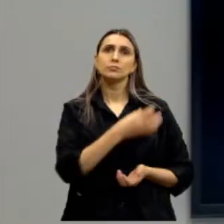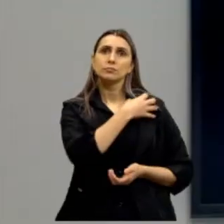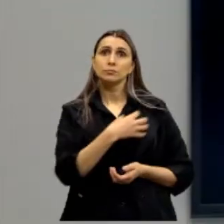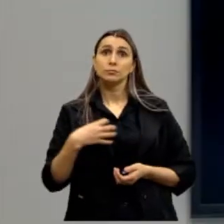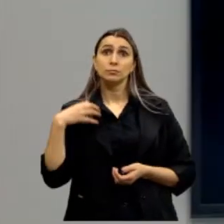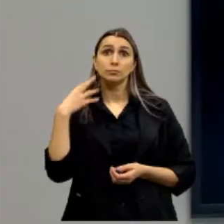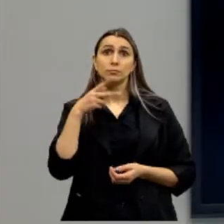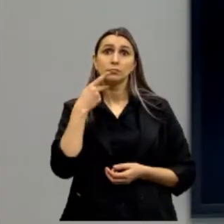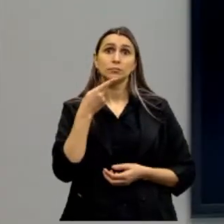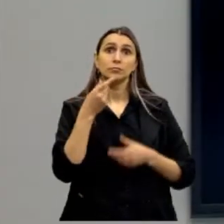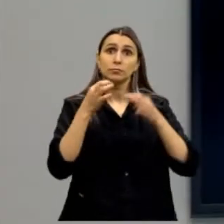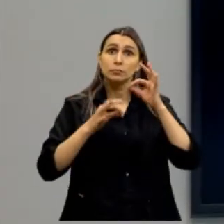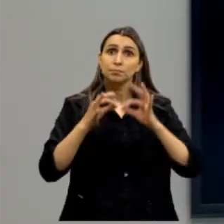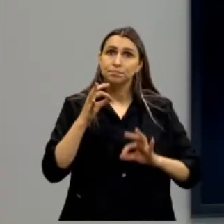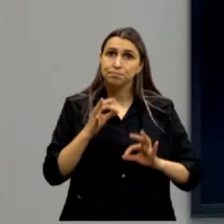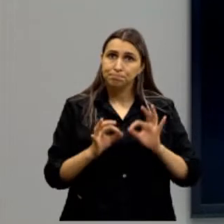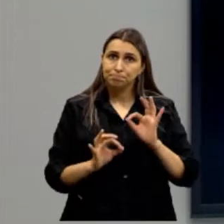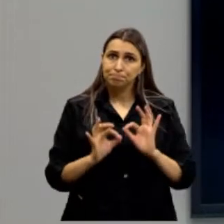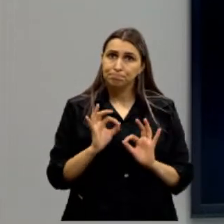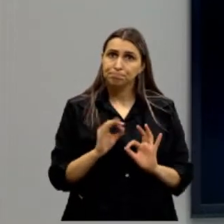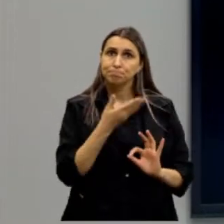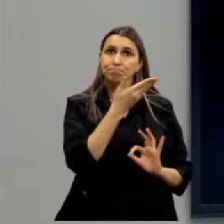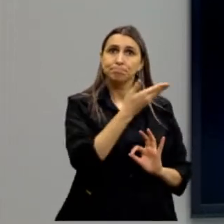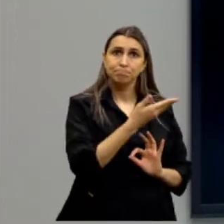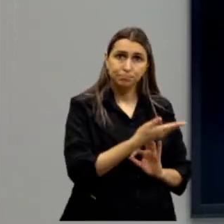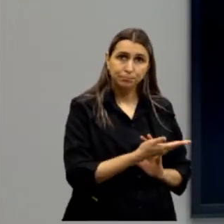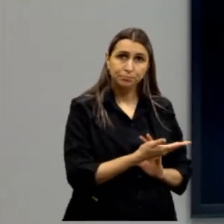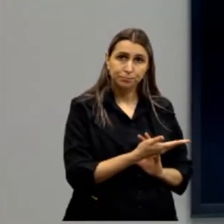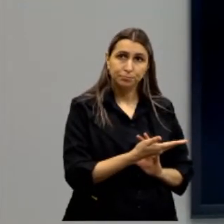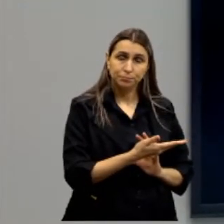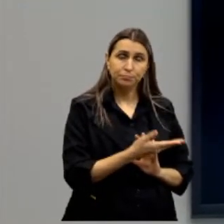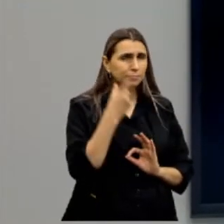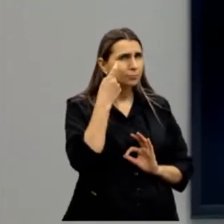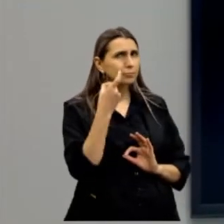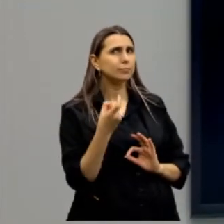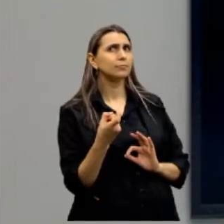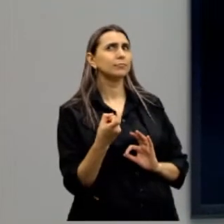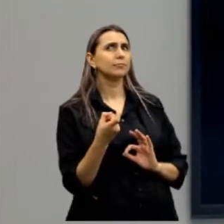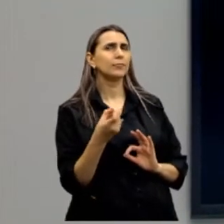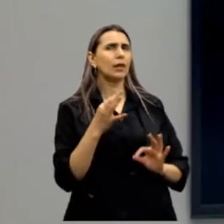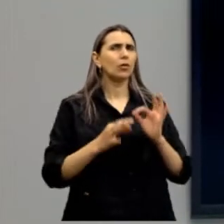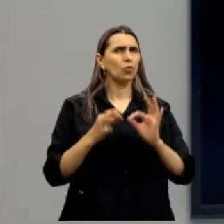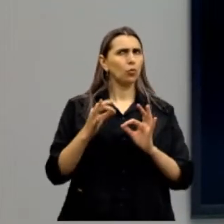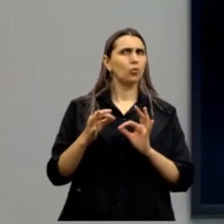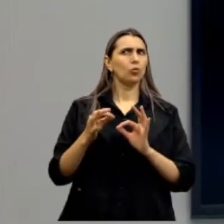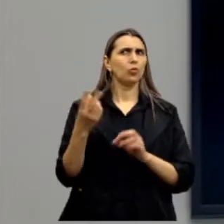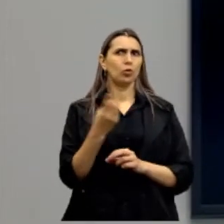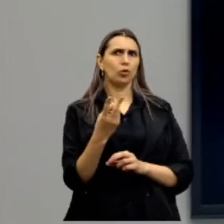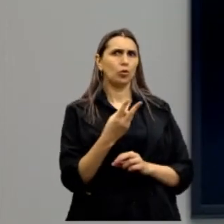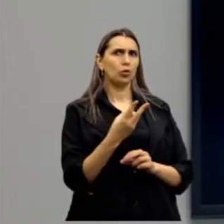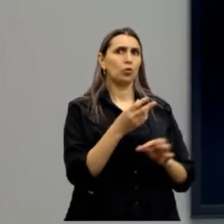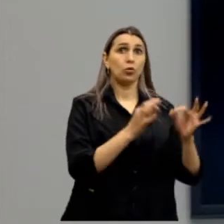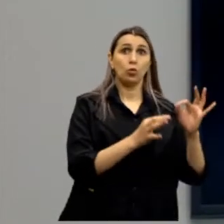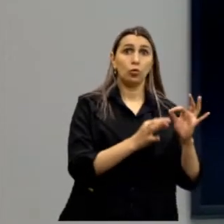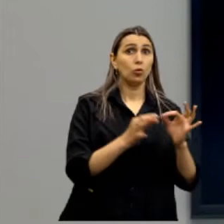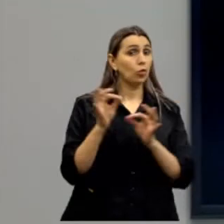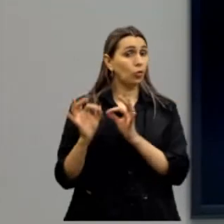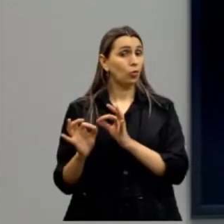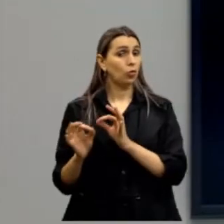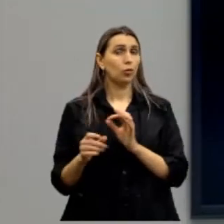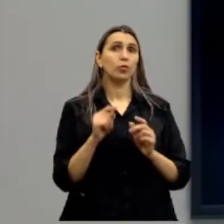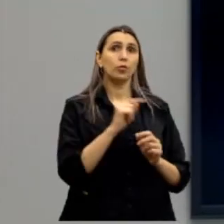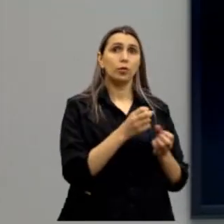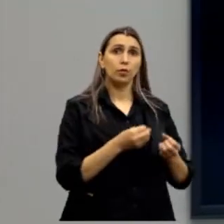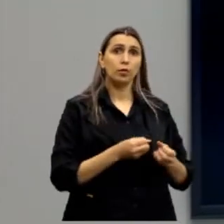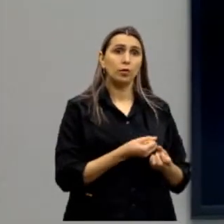Aristóteles fala em justiça, e aí foi, é interessante, quando fala em justiça, ele fala em duas justiças, a